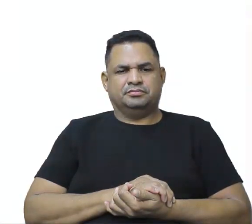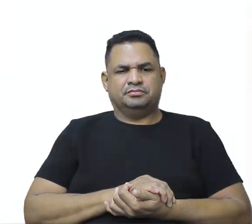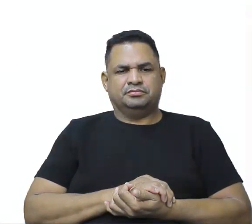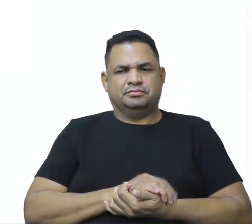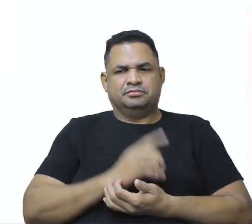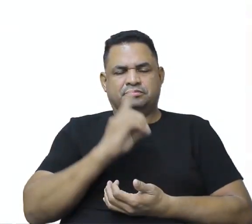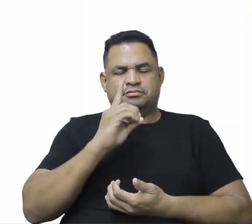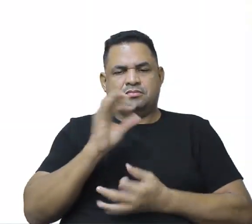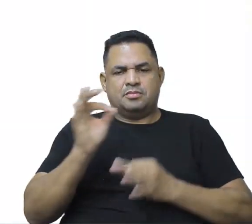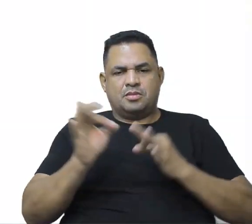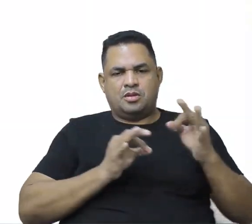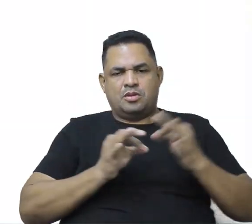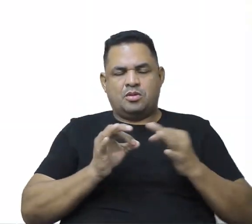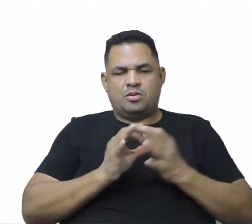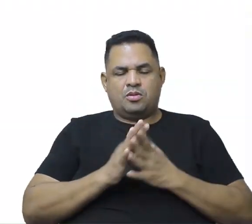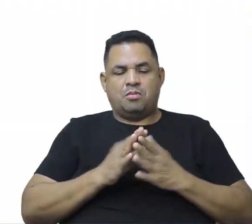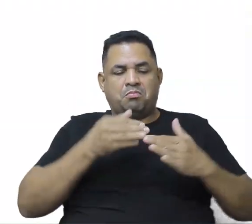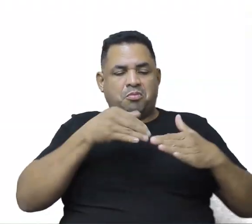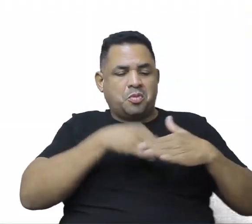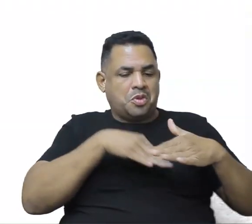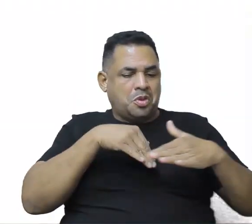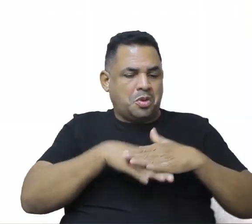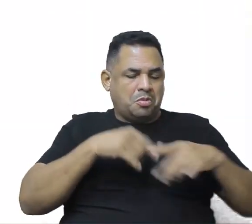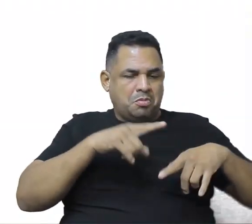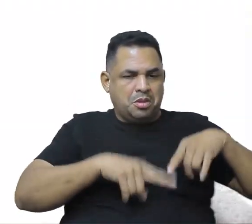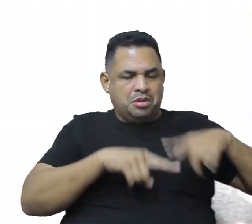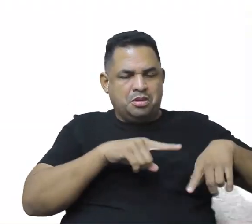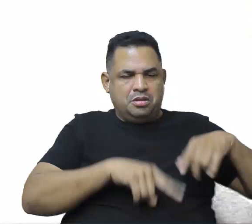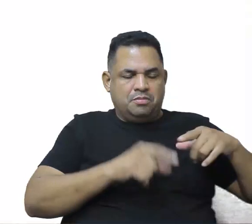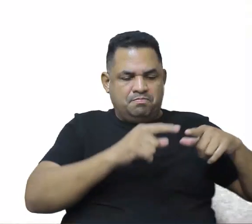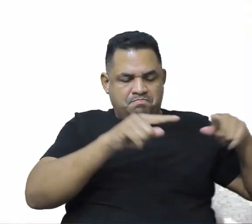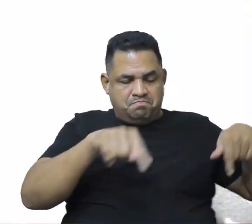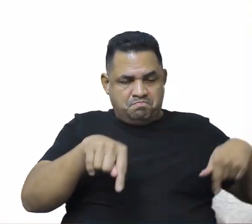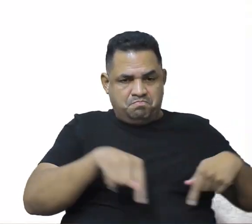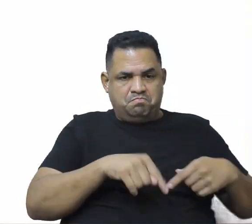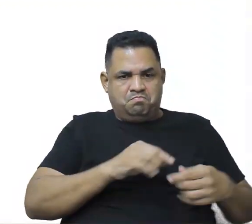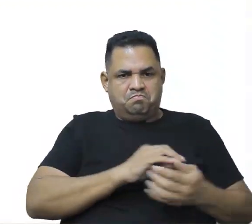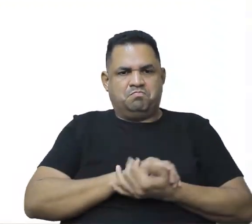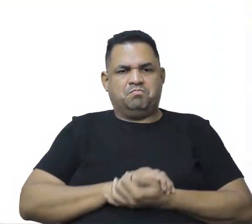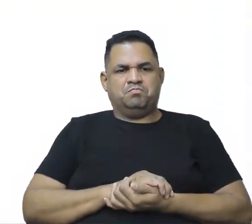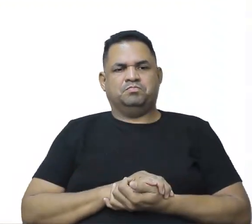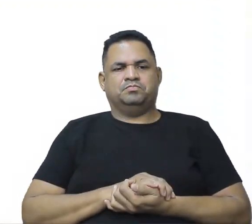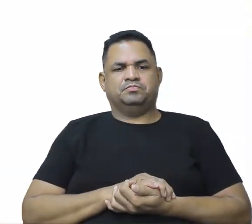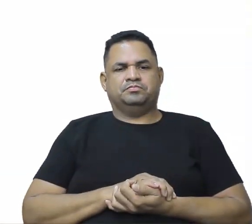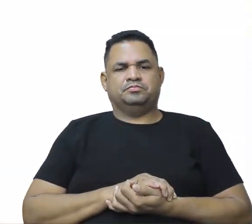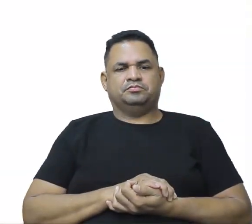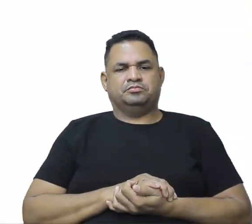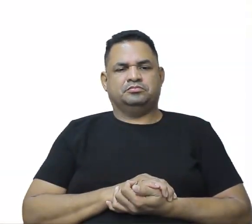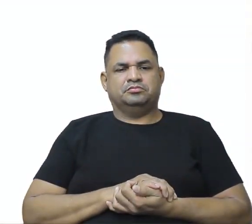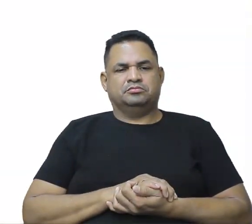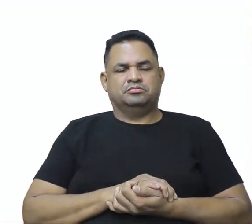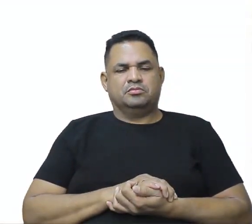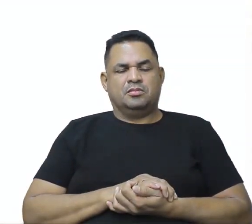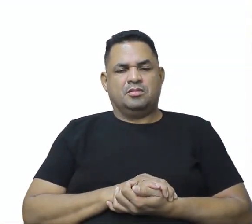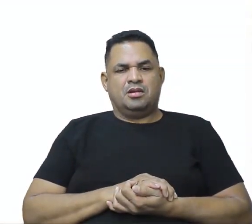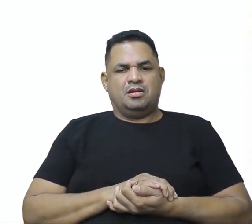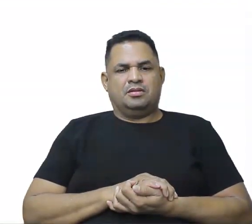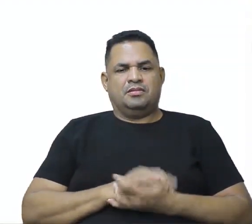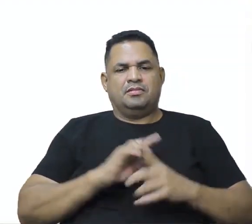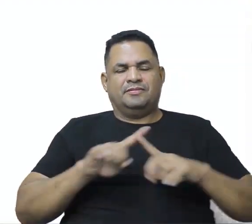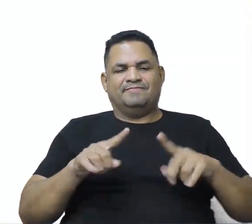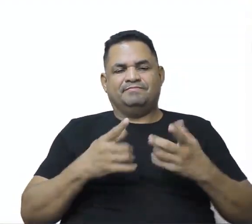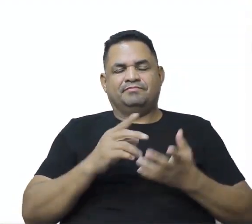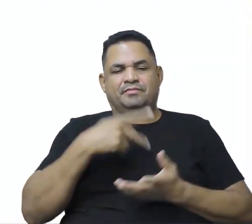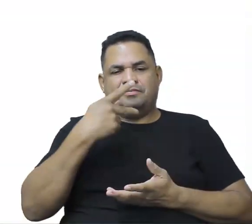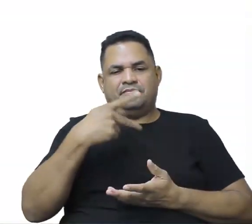D, formação de grandes estoques? É, pode ser também, né? Formar estoque e tudo, mas ela está